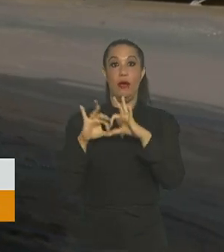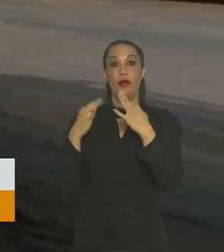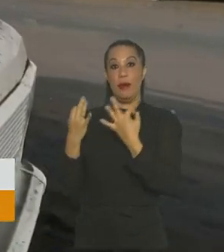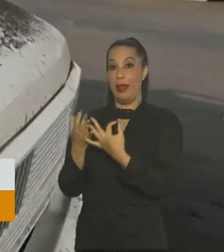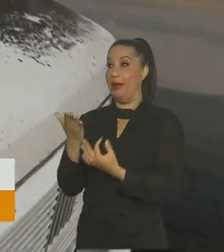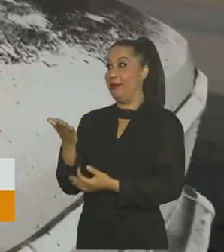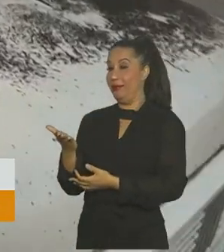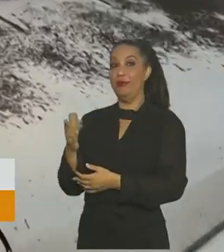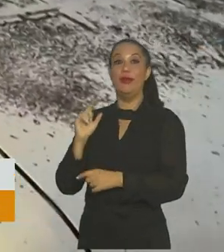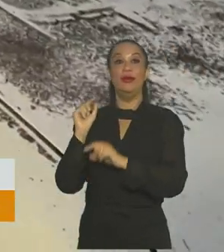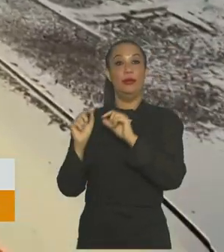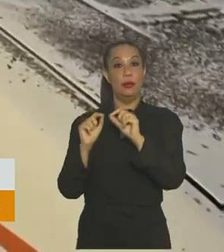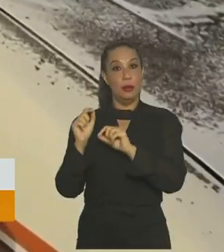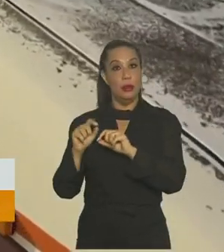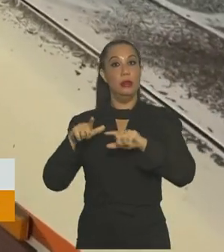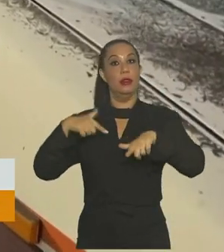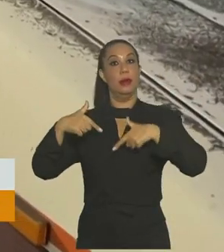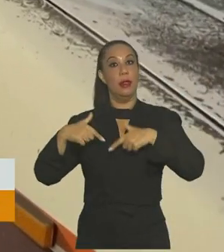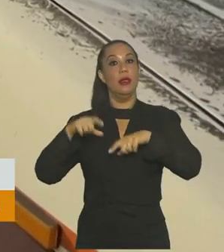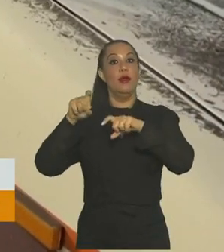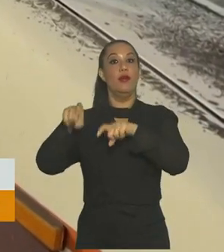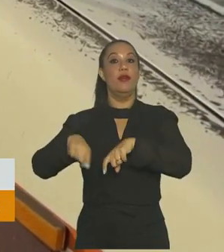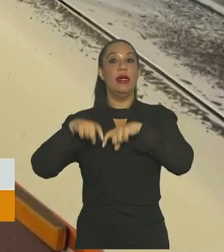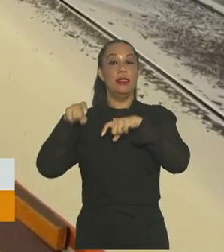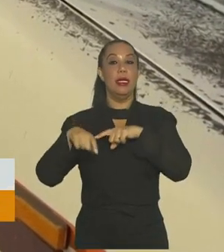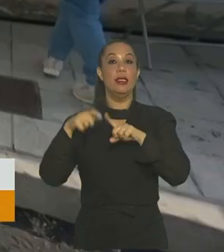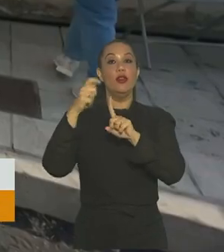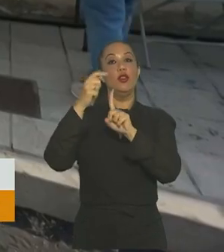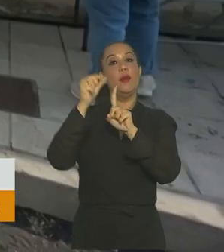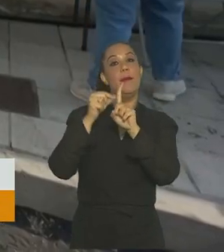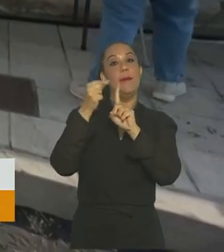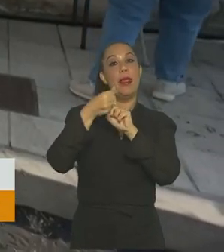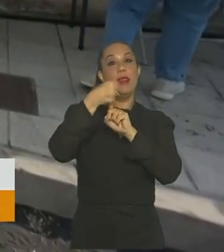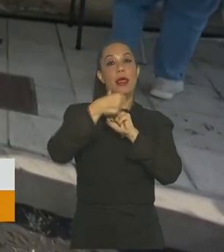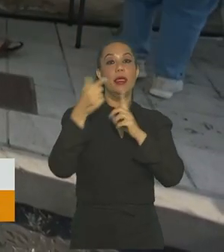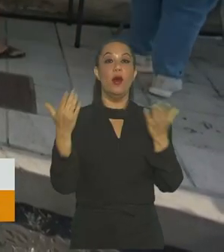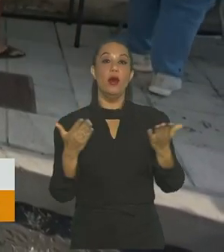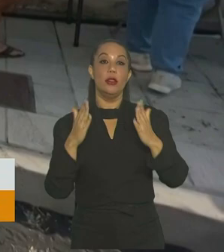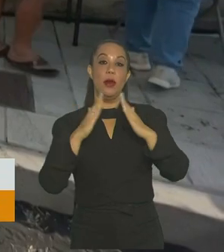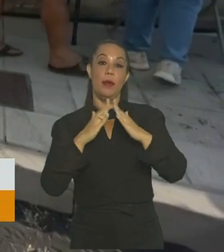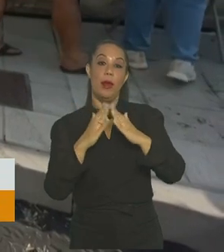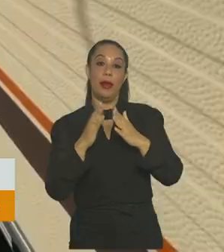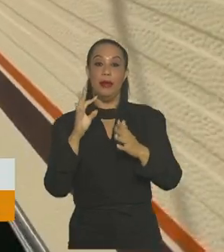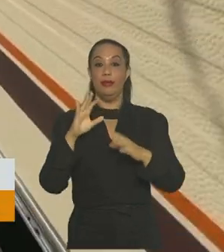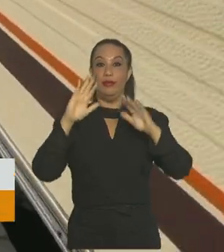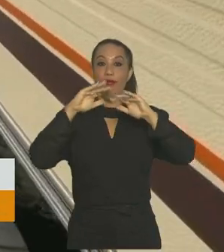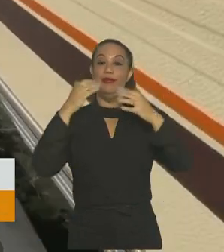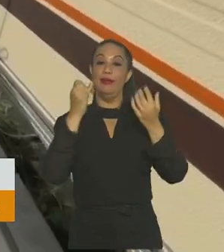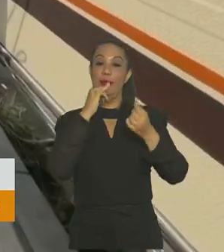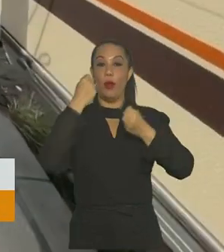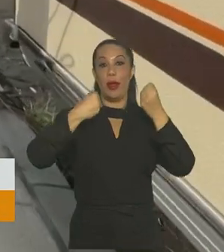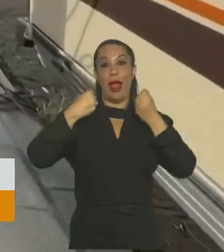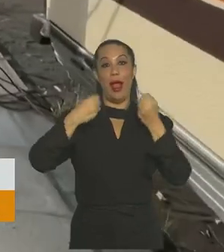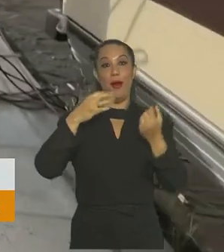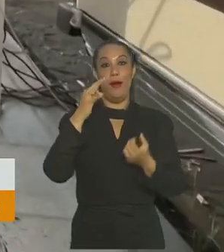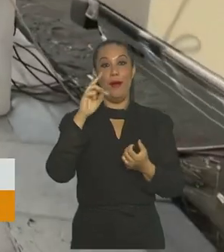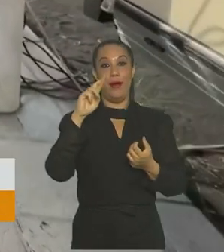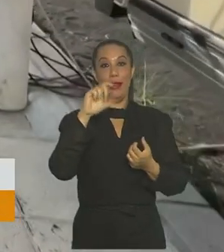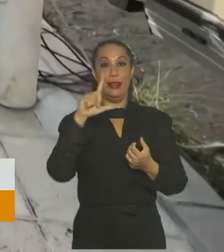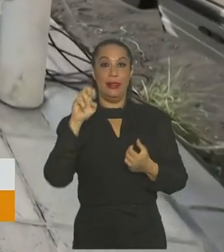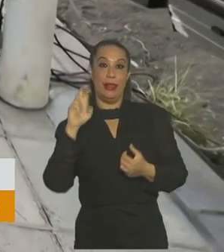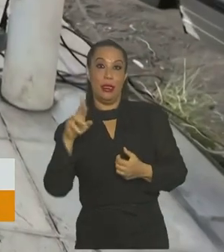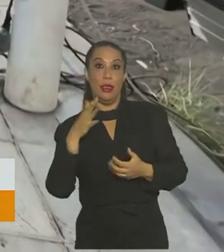caso desta família, que vivia do trabalho numa fazenda de bananas e hoje mora num trailer. Foi o que conseguiram salvar